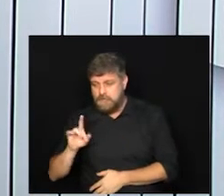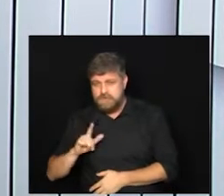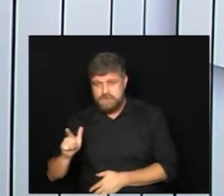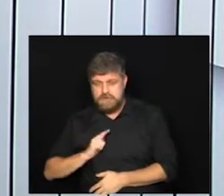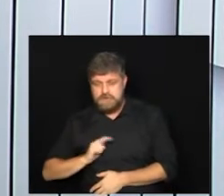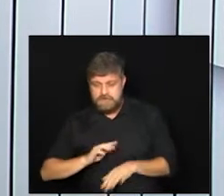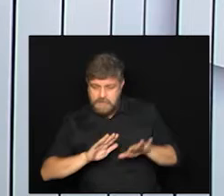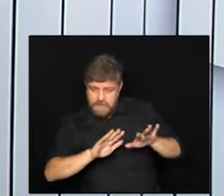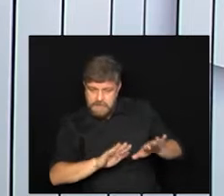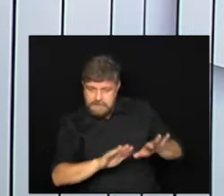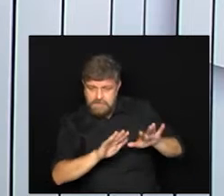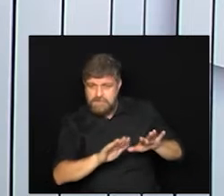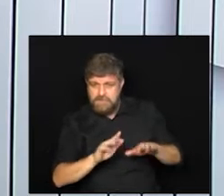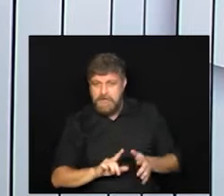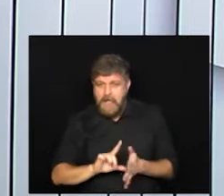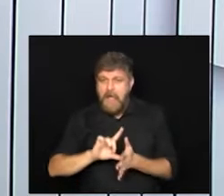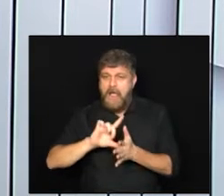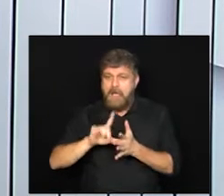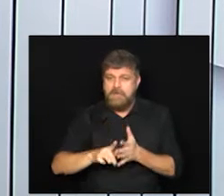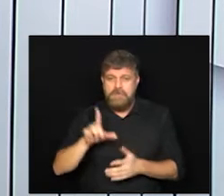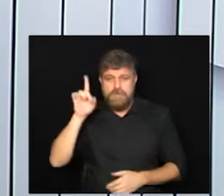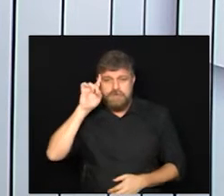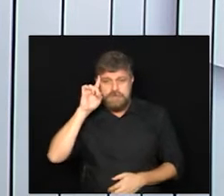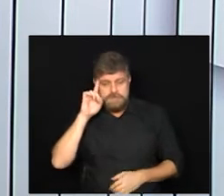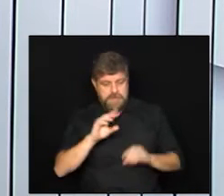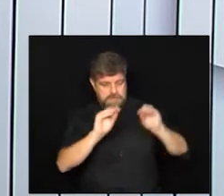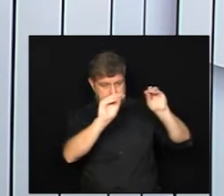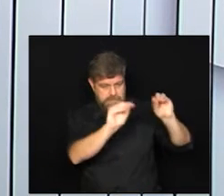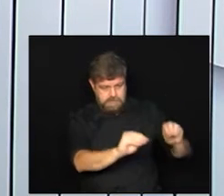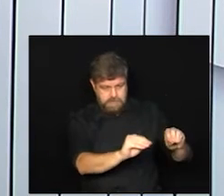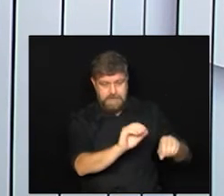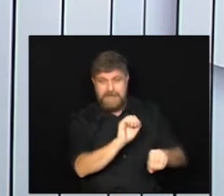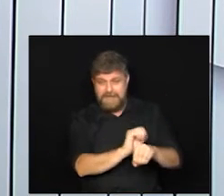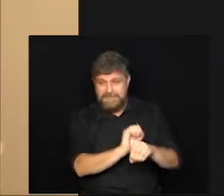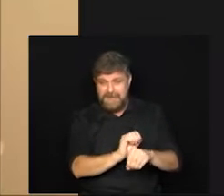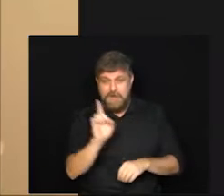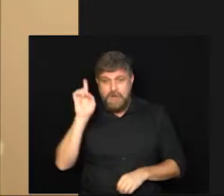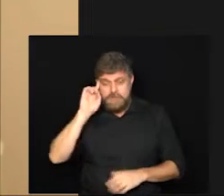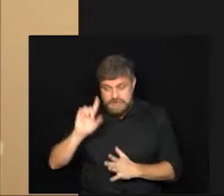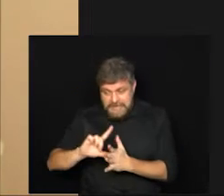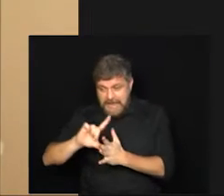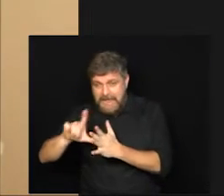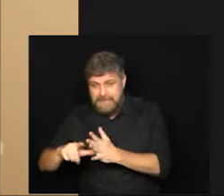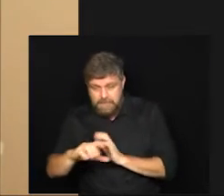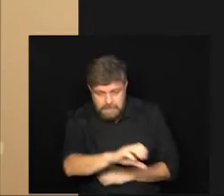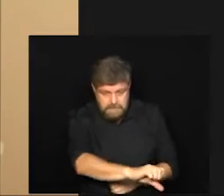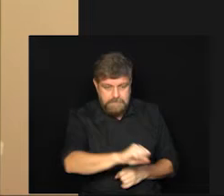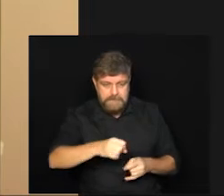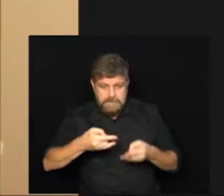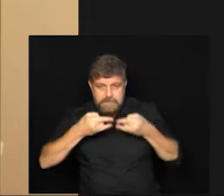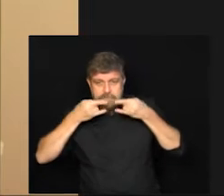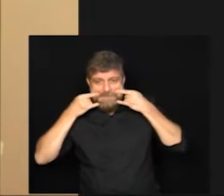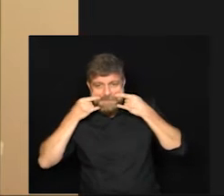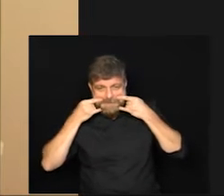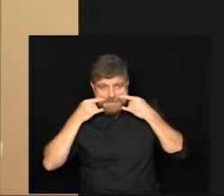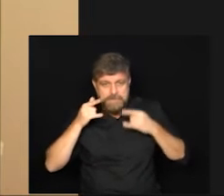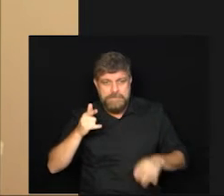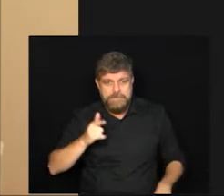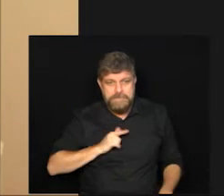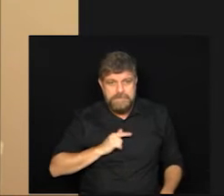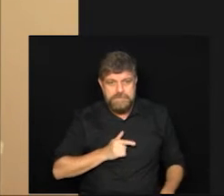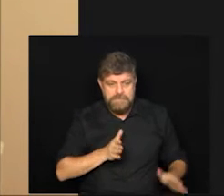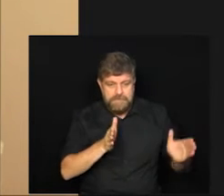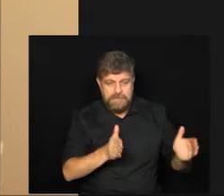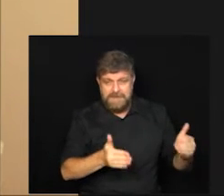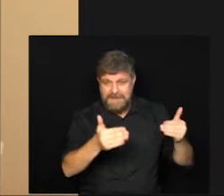descansando de um dia para o outro sim e o importante é que esse descanso ele seja dentro de um